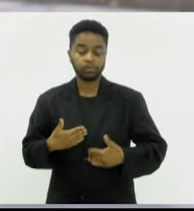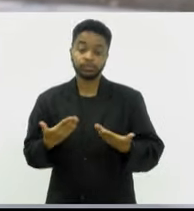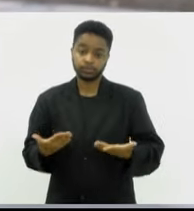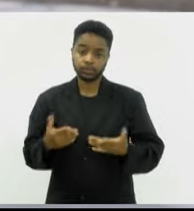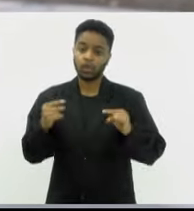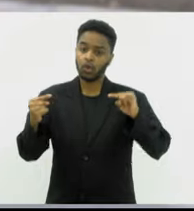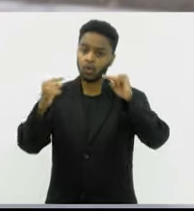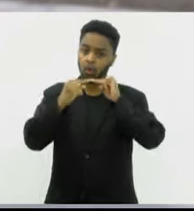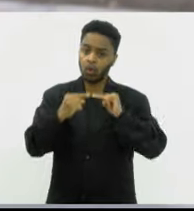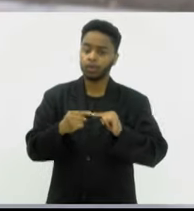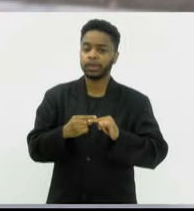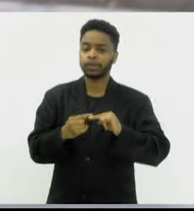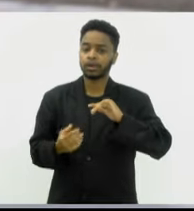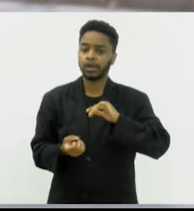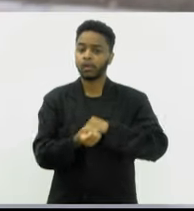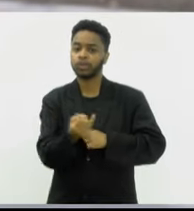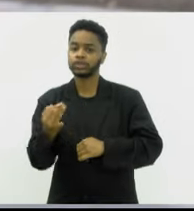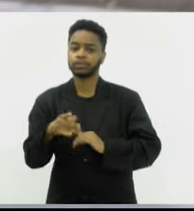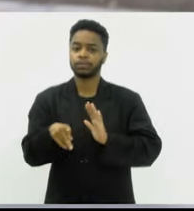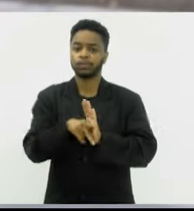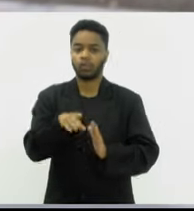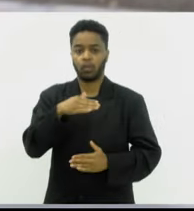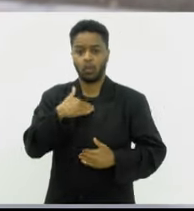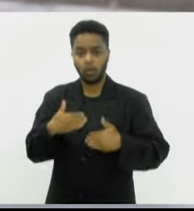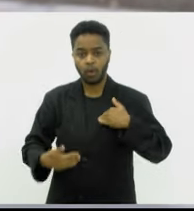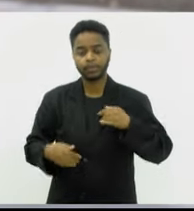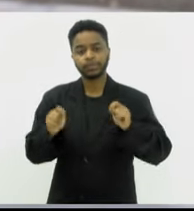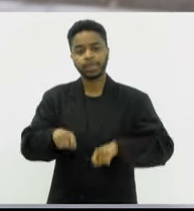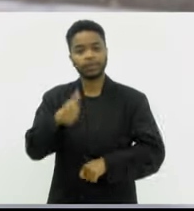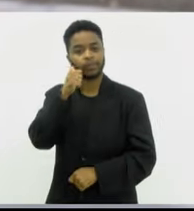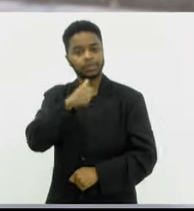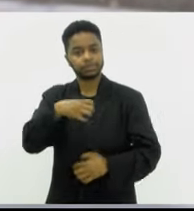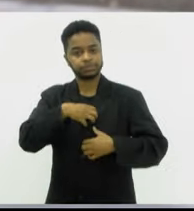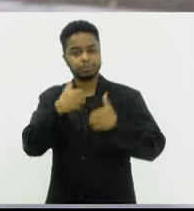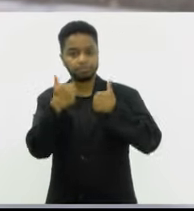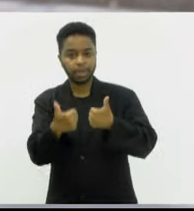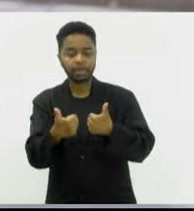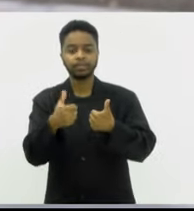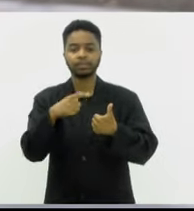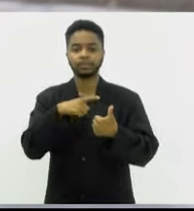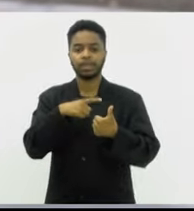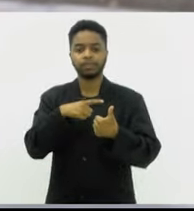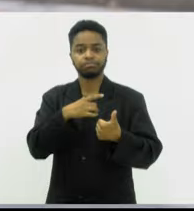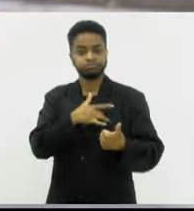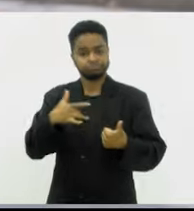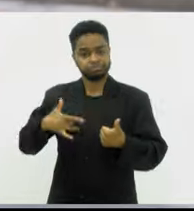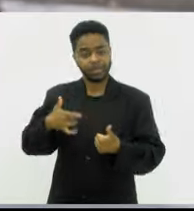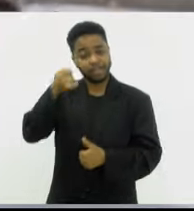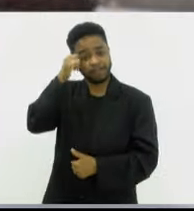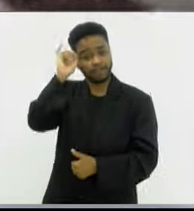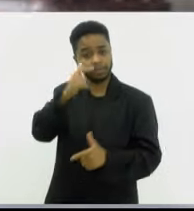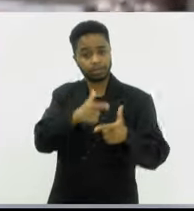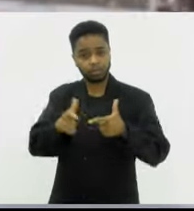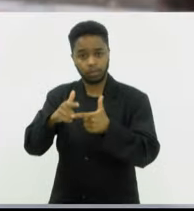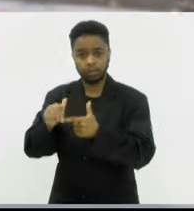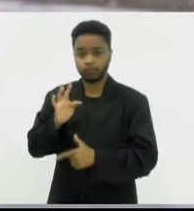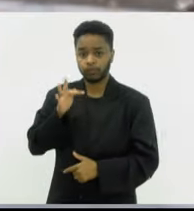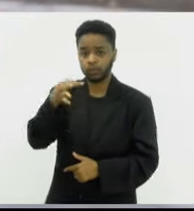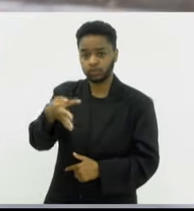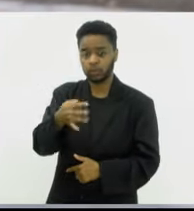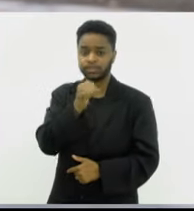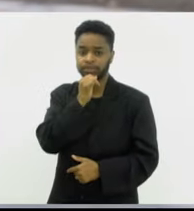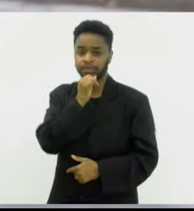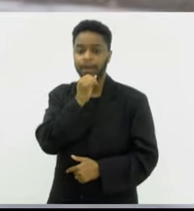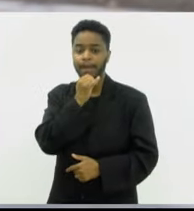fisiológicas para a mulher se sentir bem, a mulher conseguir ter um bem-estar, evitar problemas futuros de perda de massa